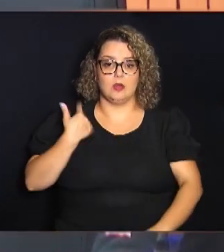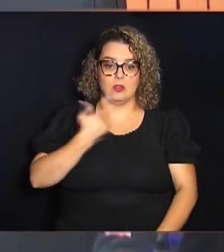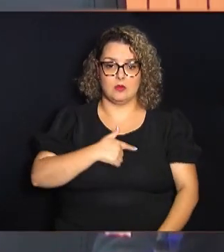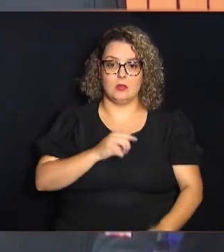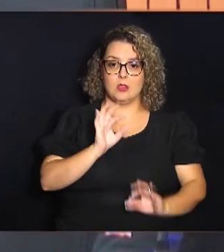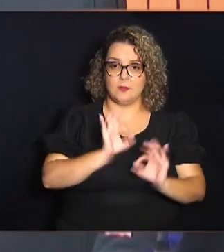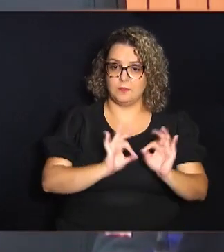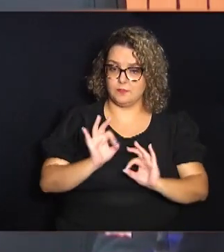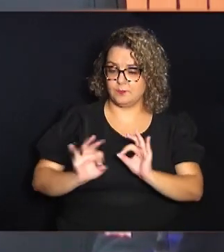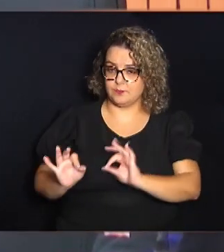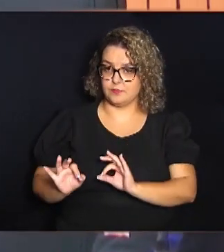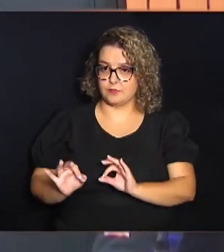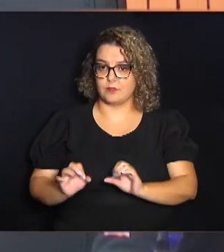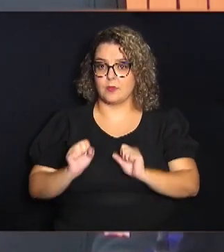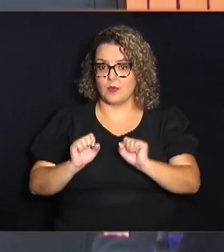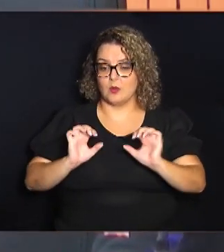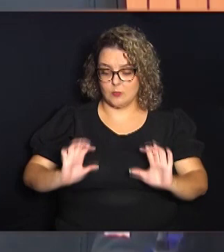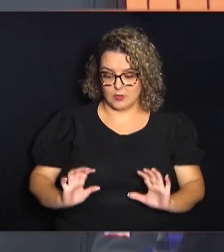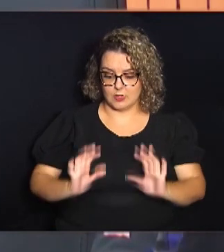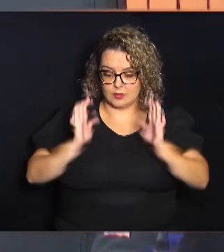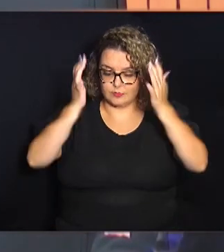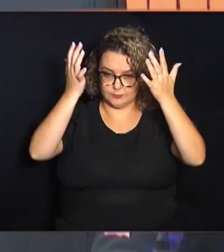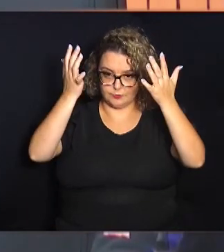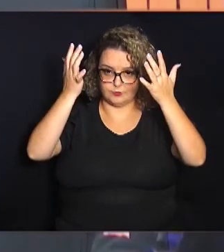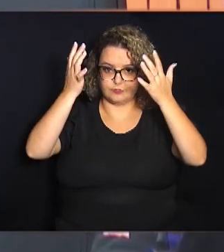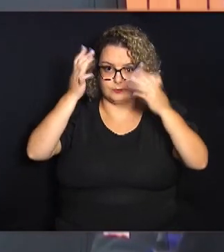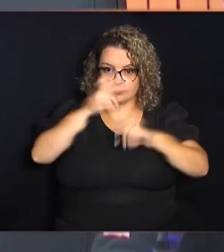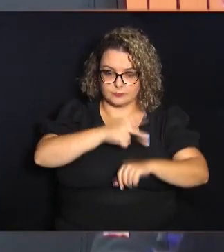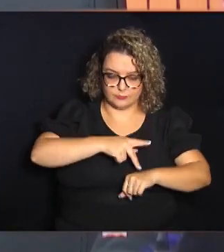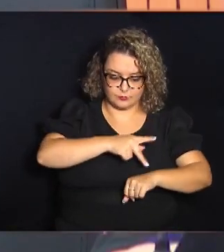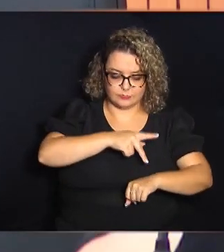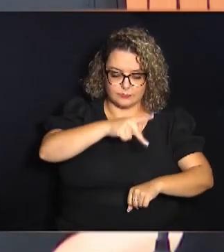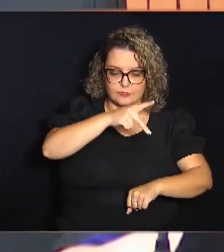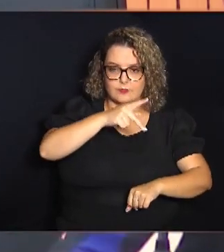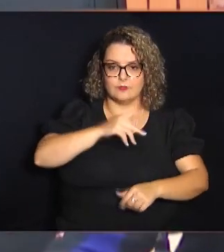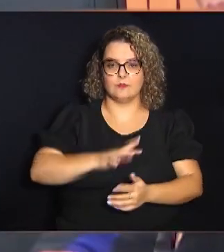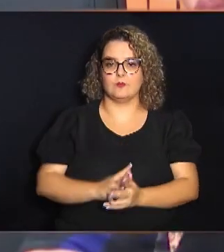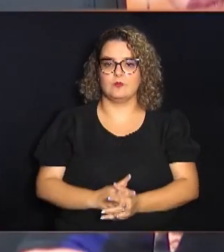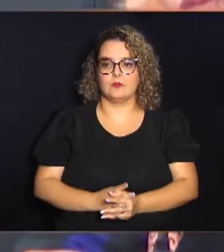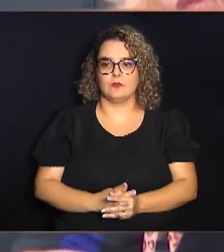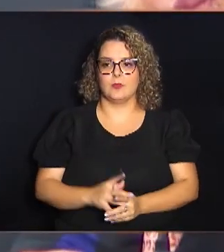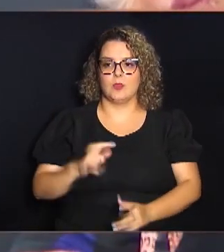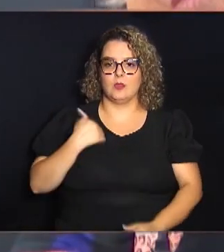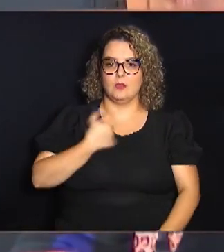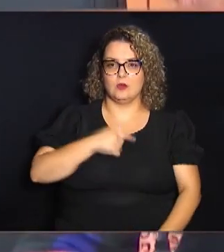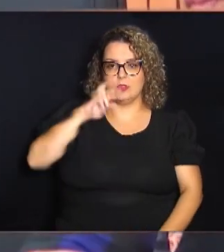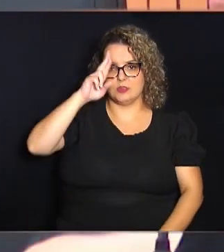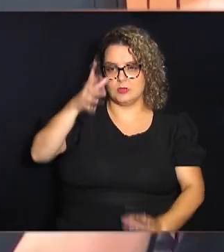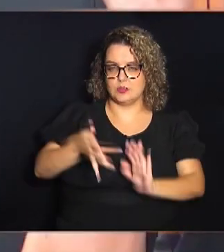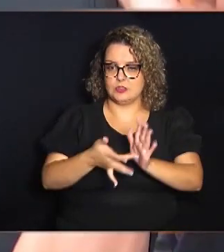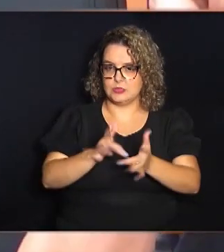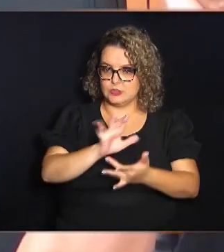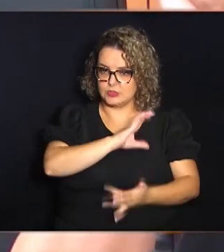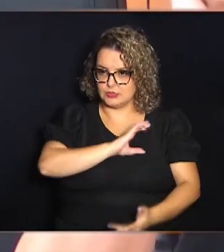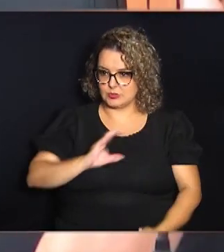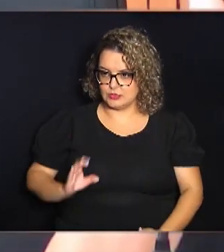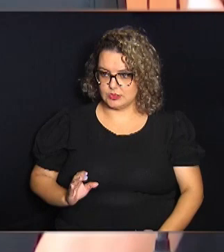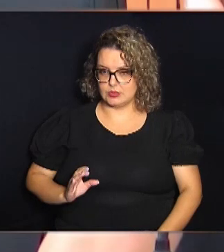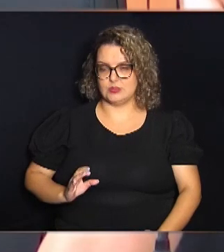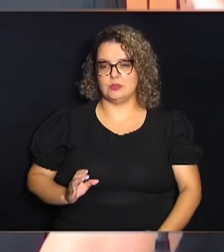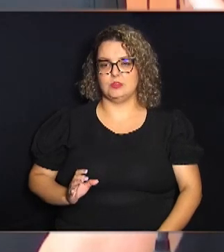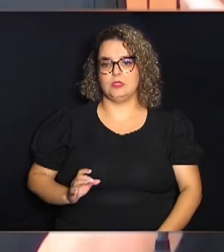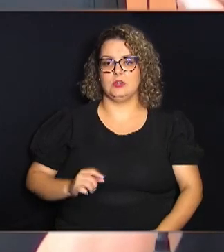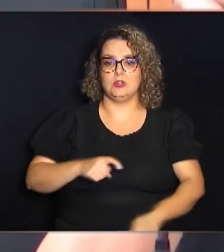preparando para poder celebrar a Páscoa do nosso Senhor Jesus Cristo. E durante esse tempo de